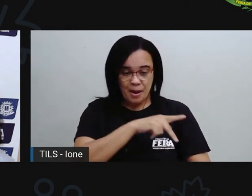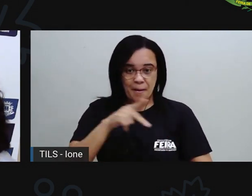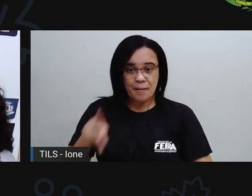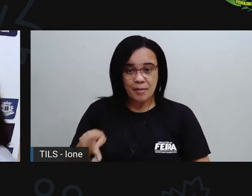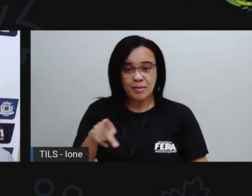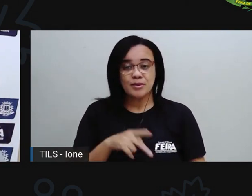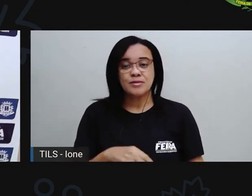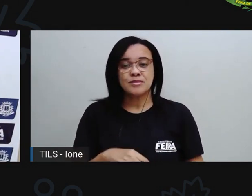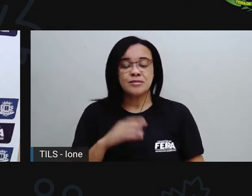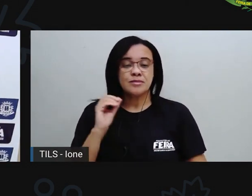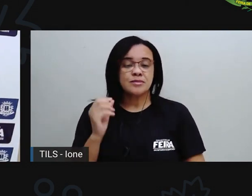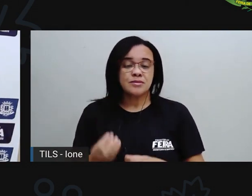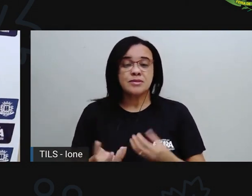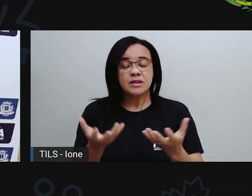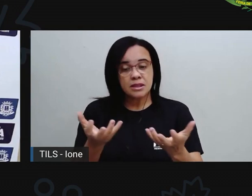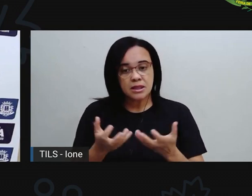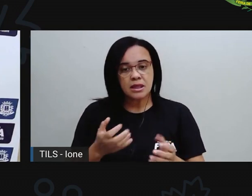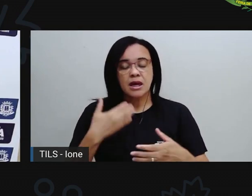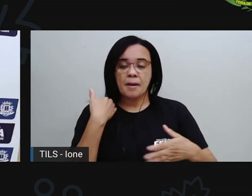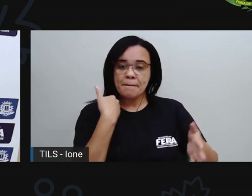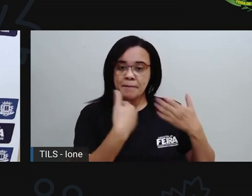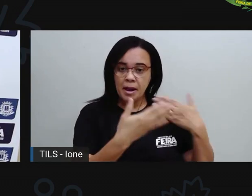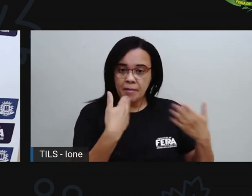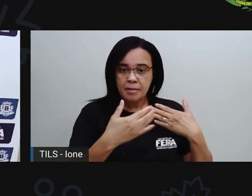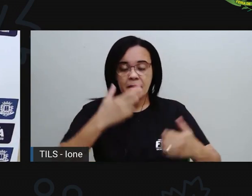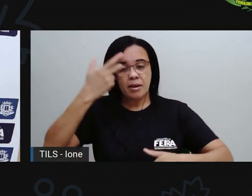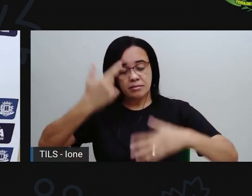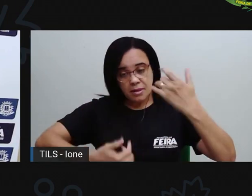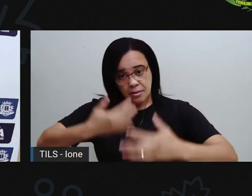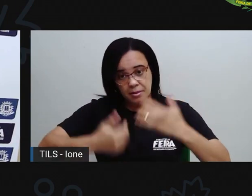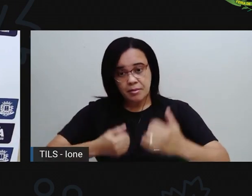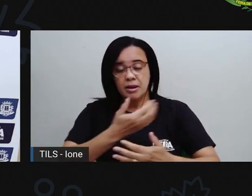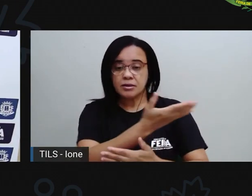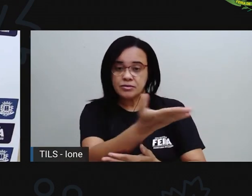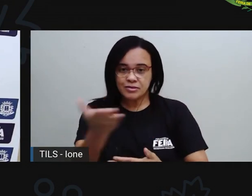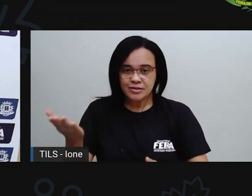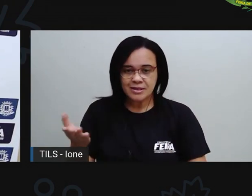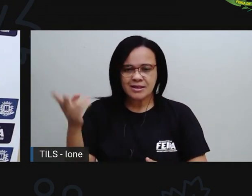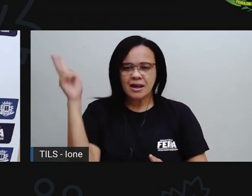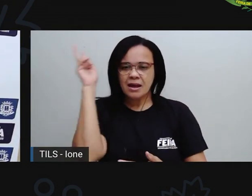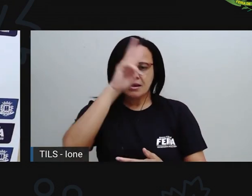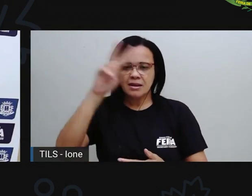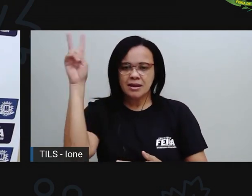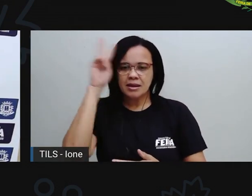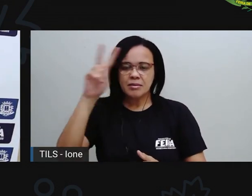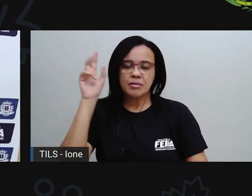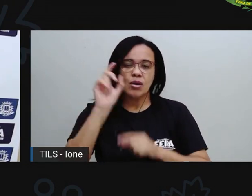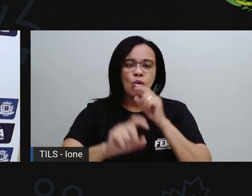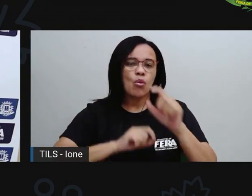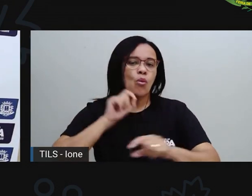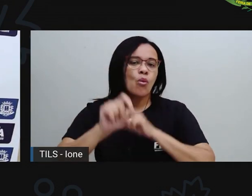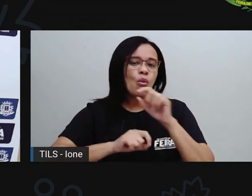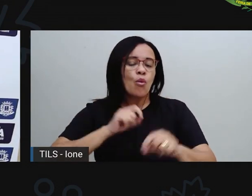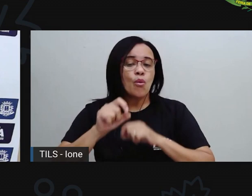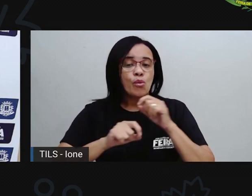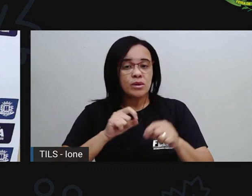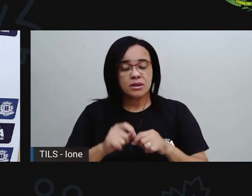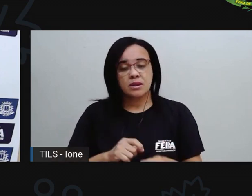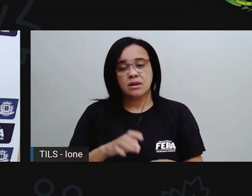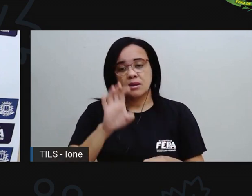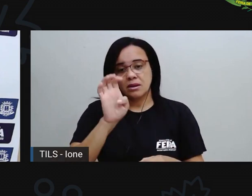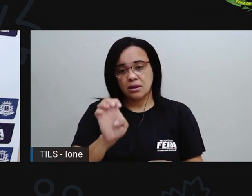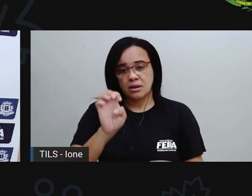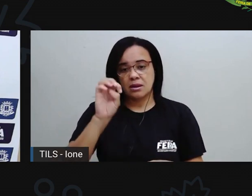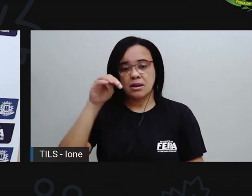Quer conversar com vocês aqui mais uma coisa. Lembra que a gente fez aquele emocionário? Vocês estão fazendo o emocionário de vocês?